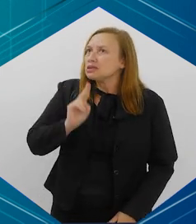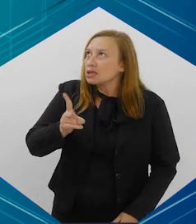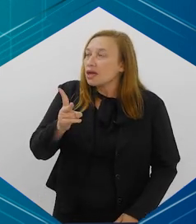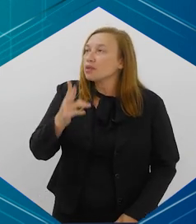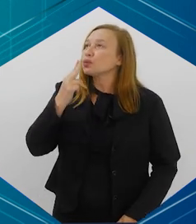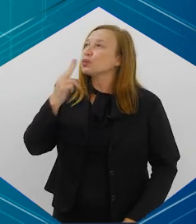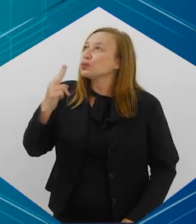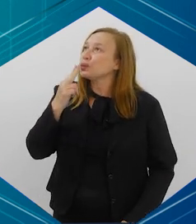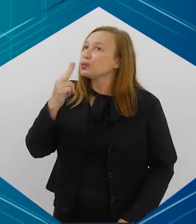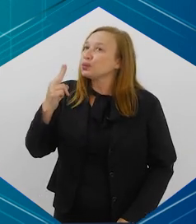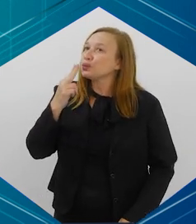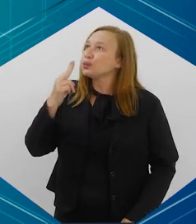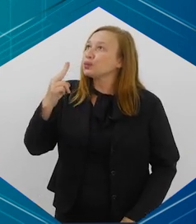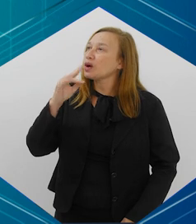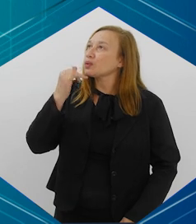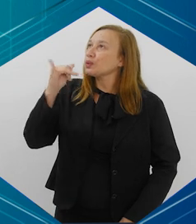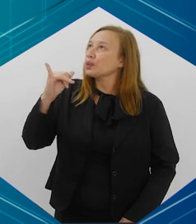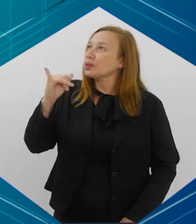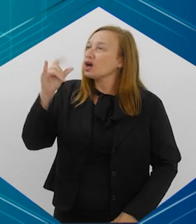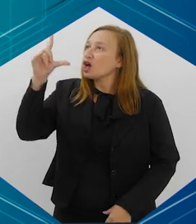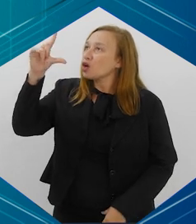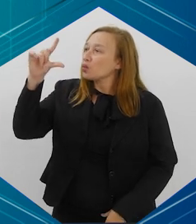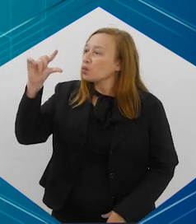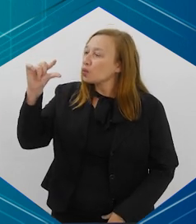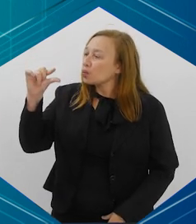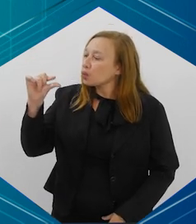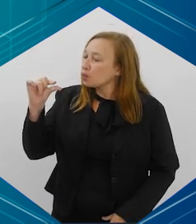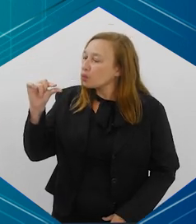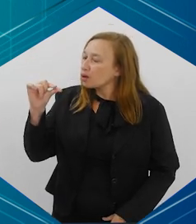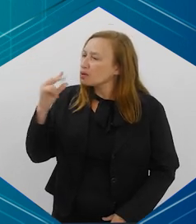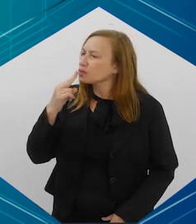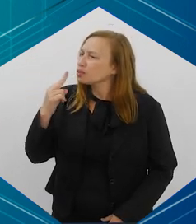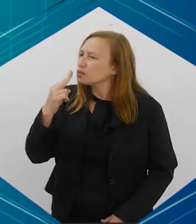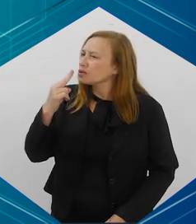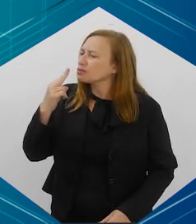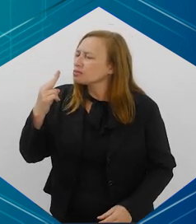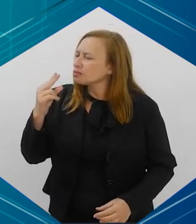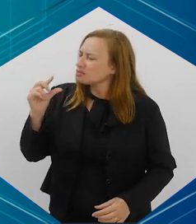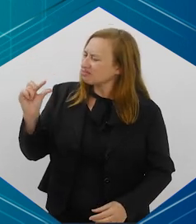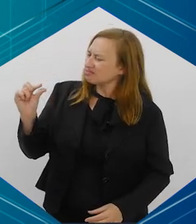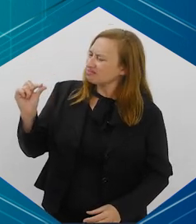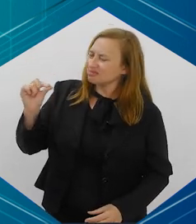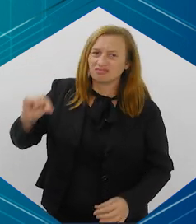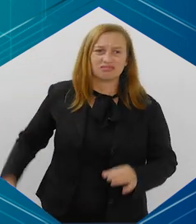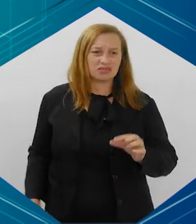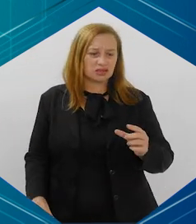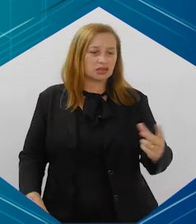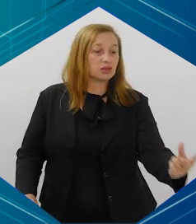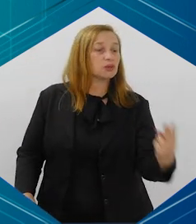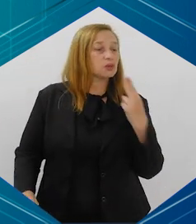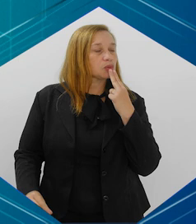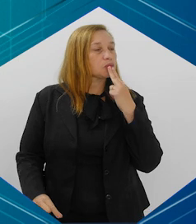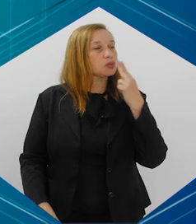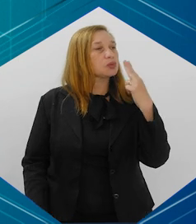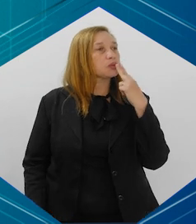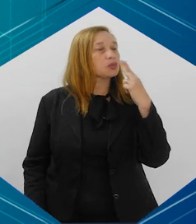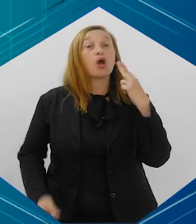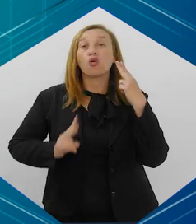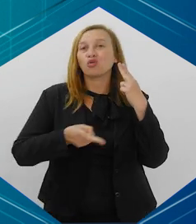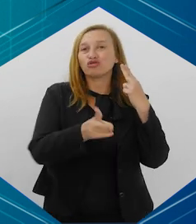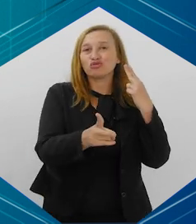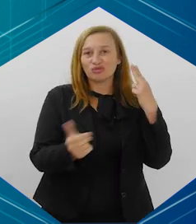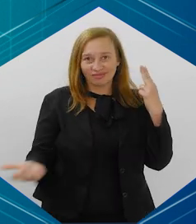quando o vape não está funcionando, porque é uma bateria, acaba a pilha, não tem mais o líquido, a pessoa pega e fuma o cigarro de papel, que ela compra em qualquer esquina legalmente,